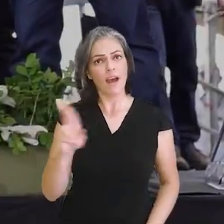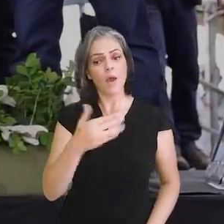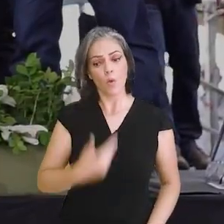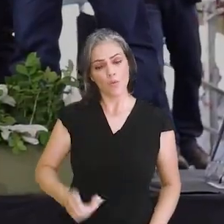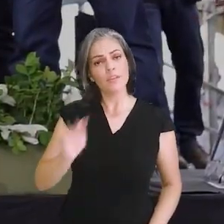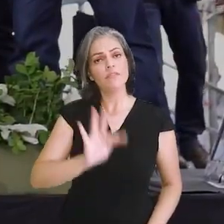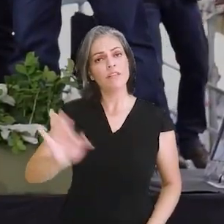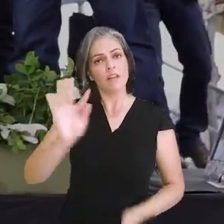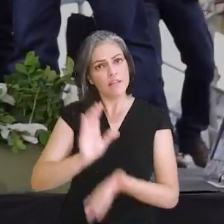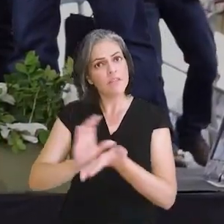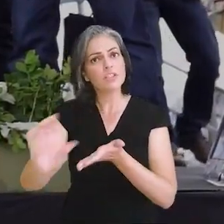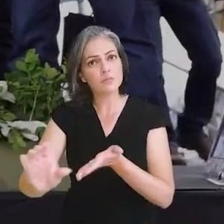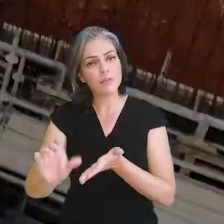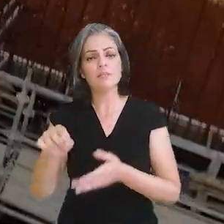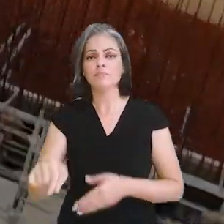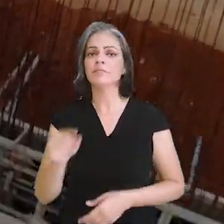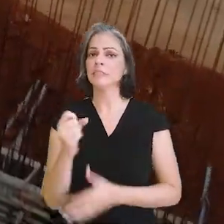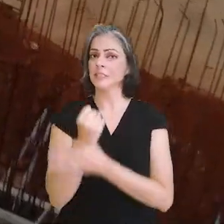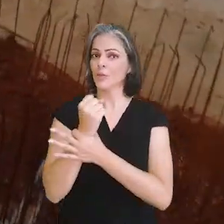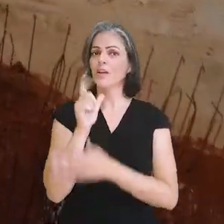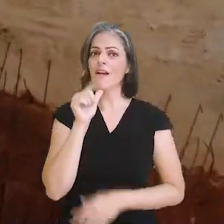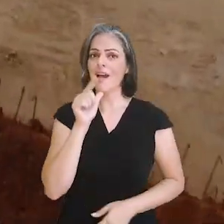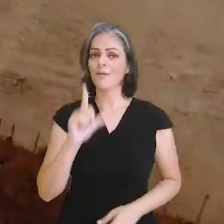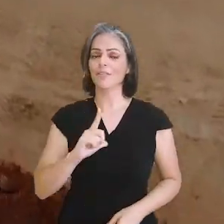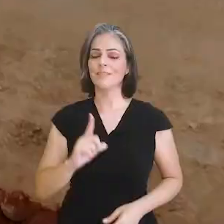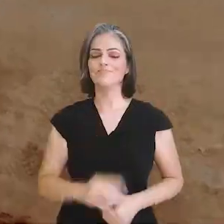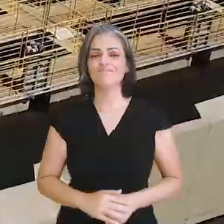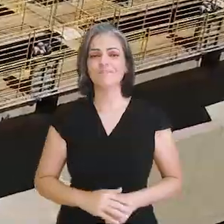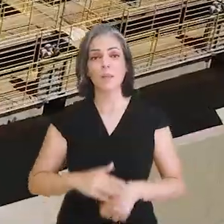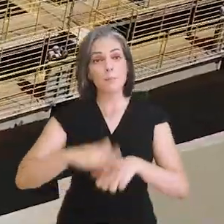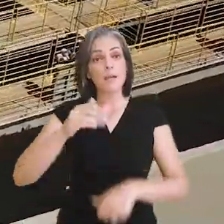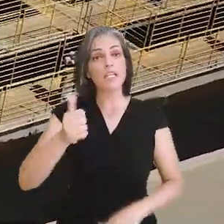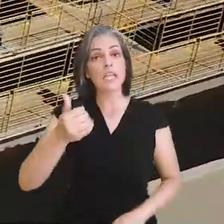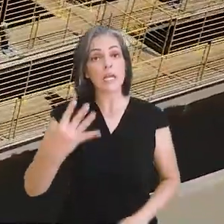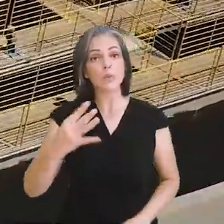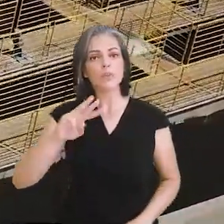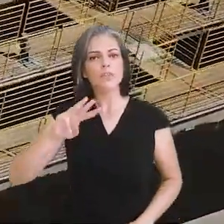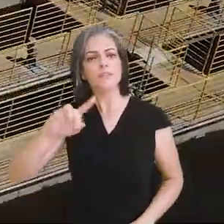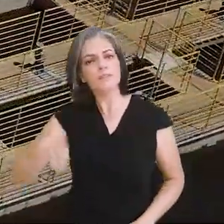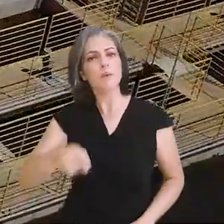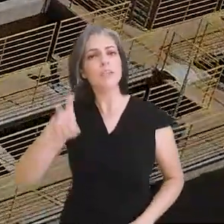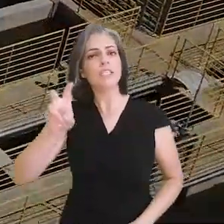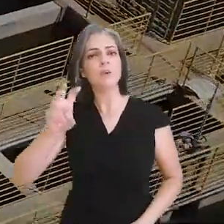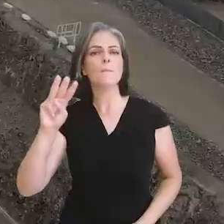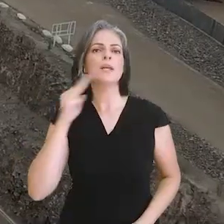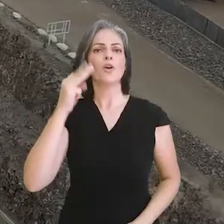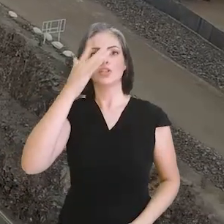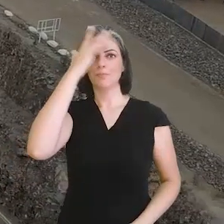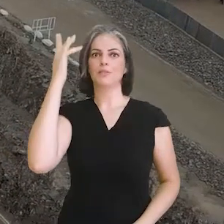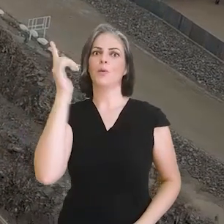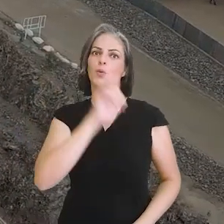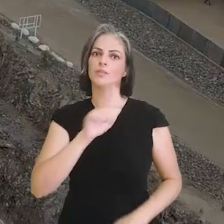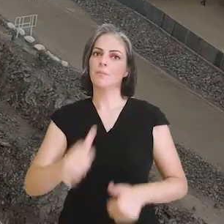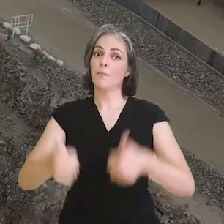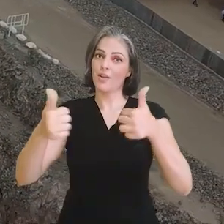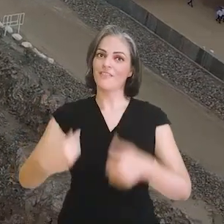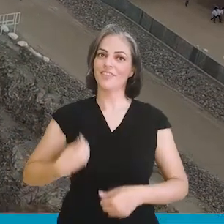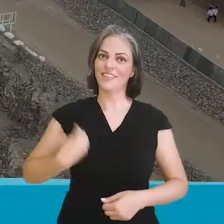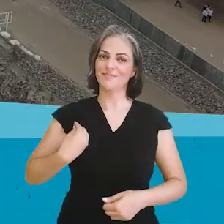investidos pelo governo federal em segurança hídrica. Mais de 14 milhões e meio de brasileiros foram beneficiados.